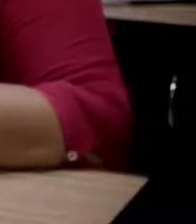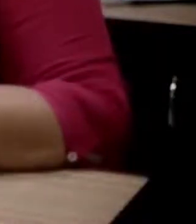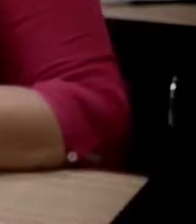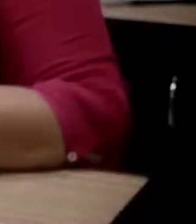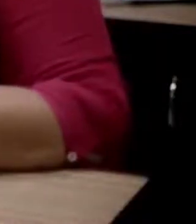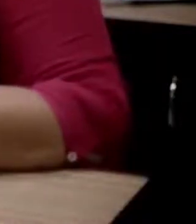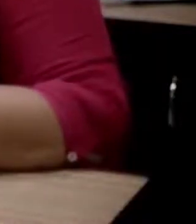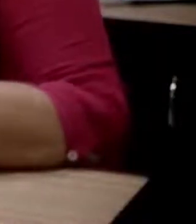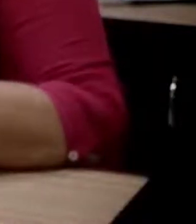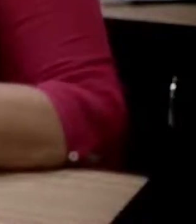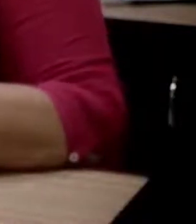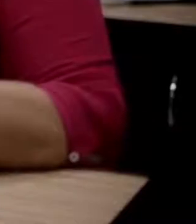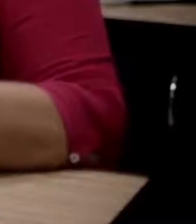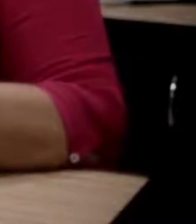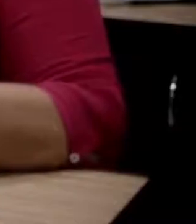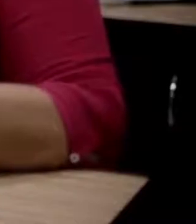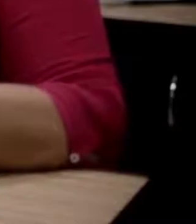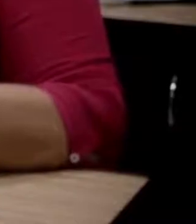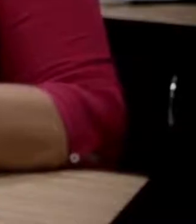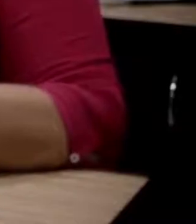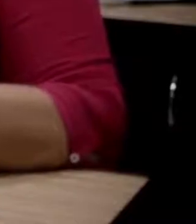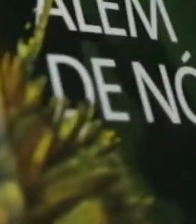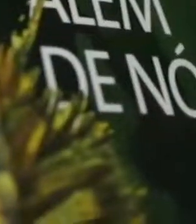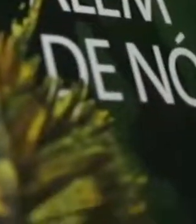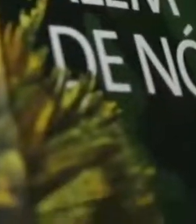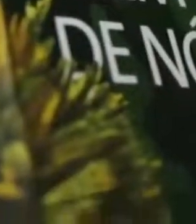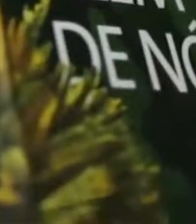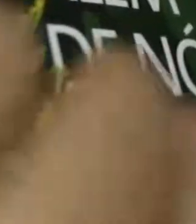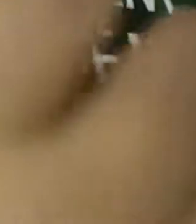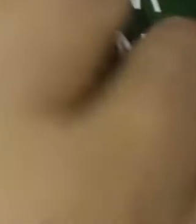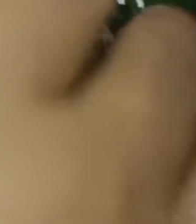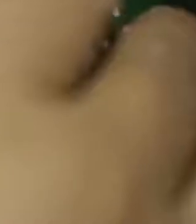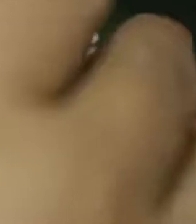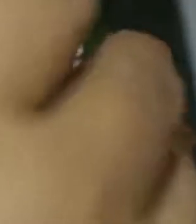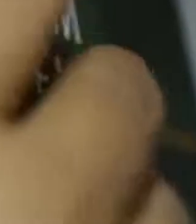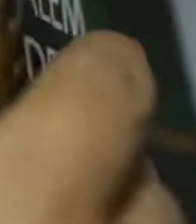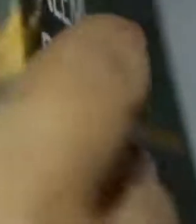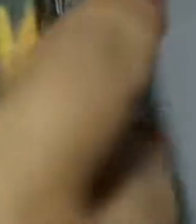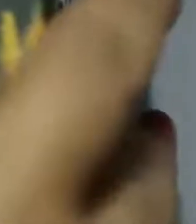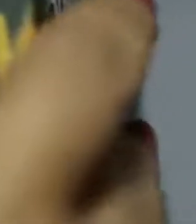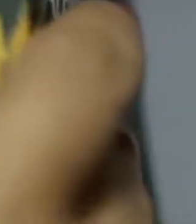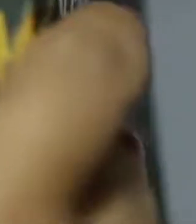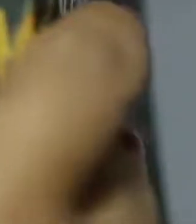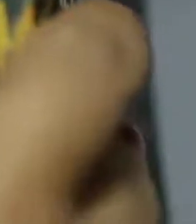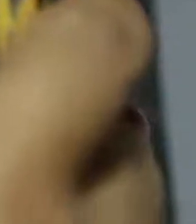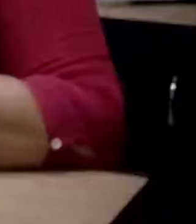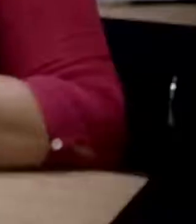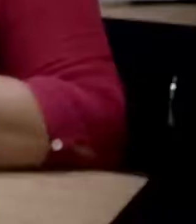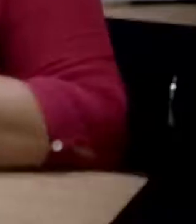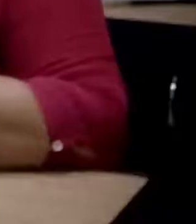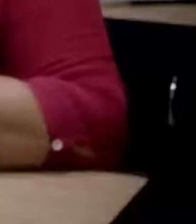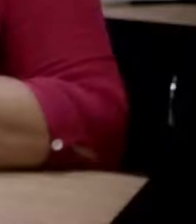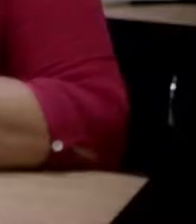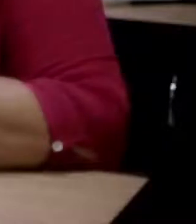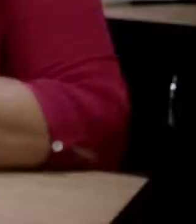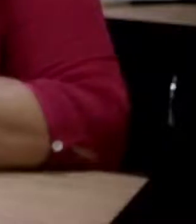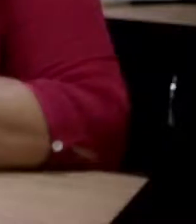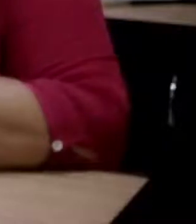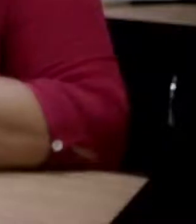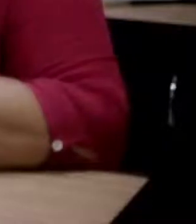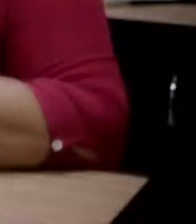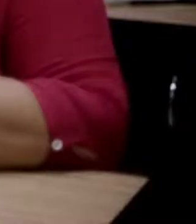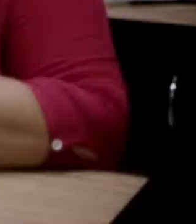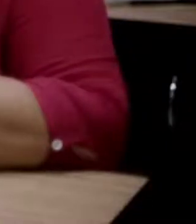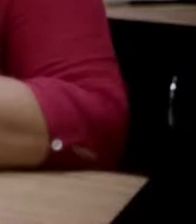eu achava muito bonito as minhas professoras. Eu penso que eu me apaixonei pelos livros, me apaixonei pela